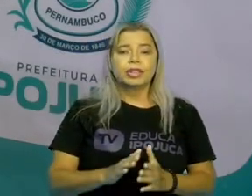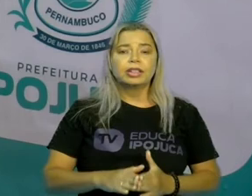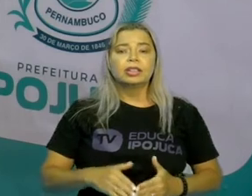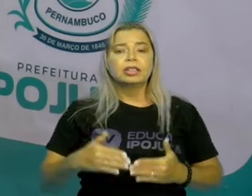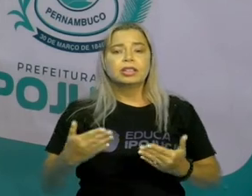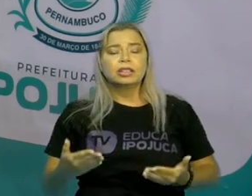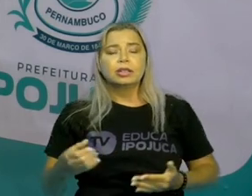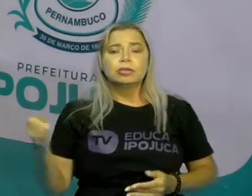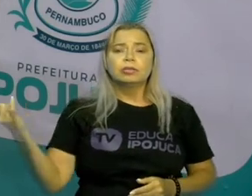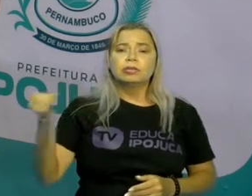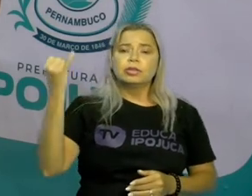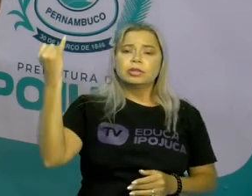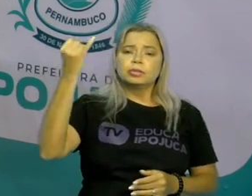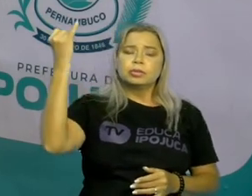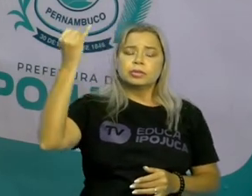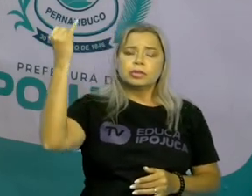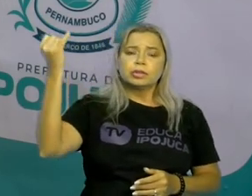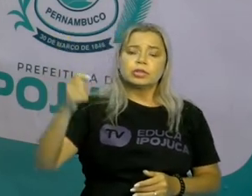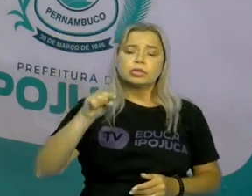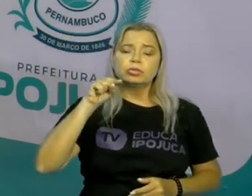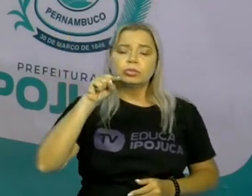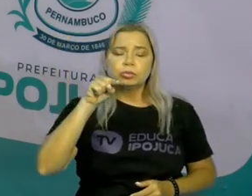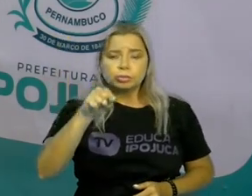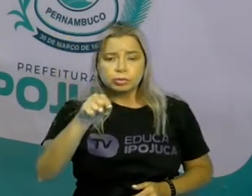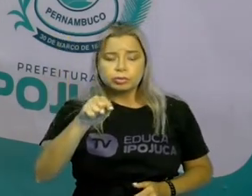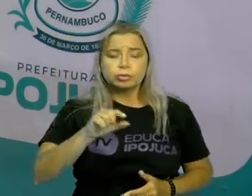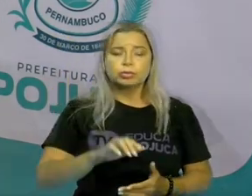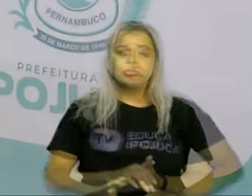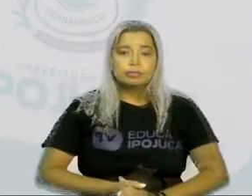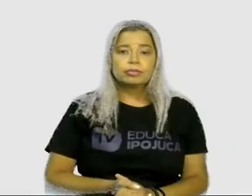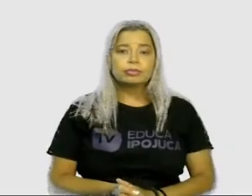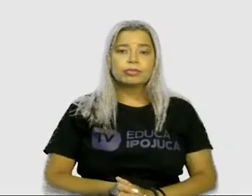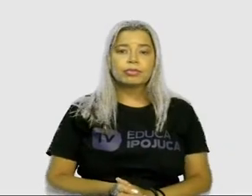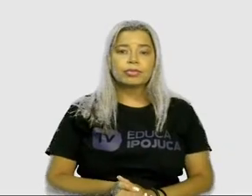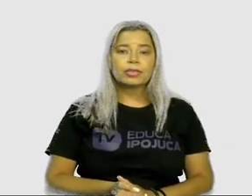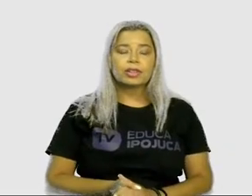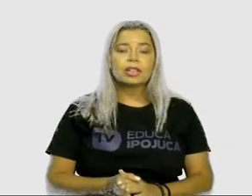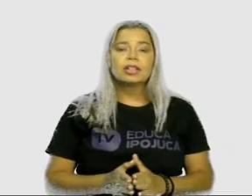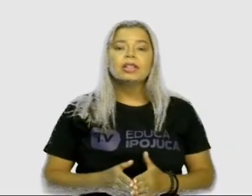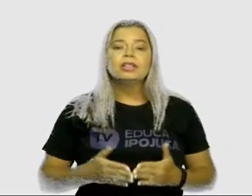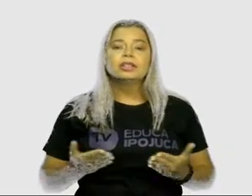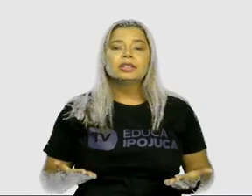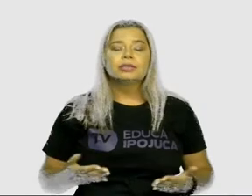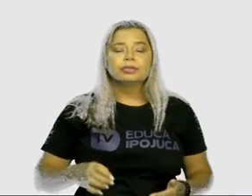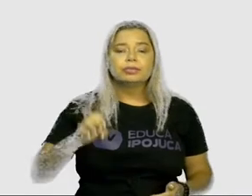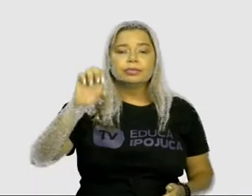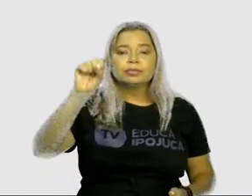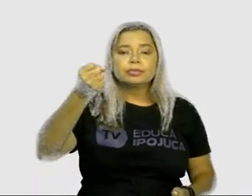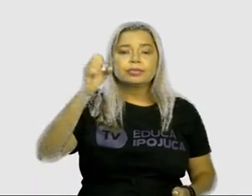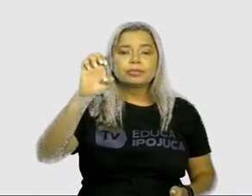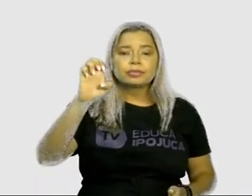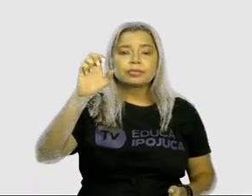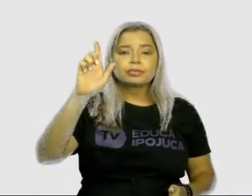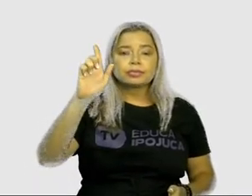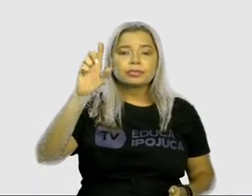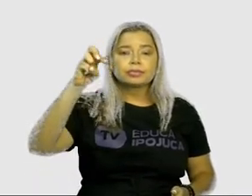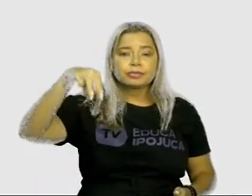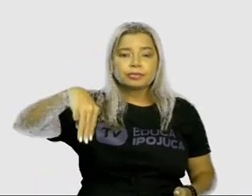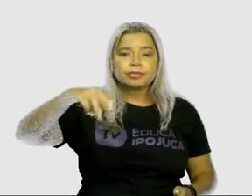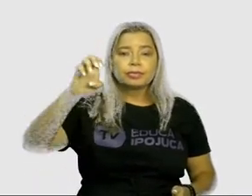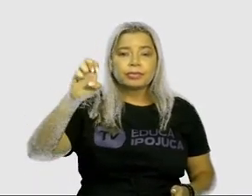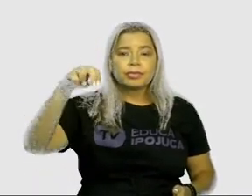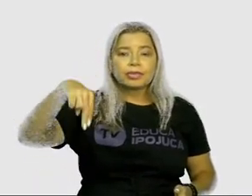fechar todos os momentos da história. E a parte de segmentação das palavras. E o que é